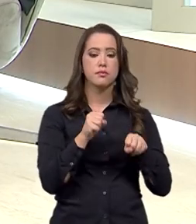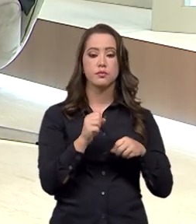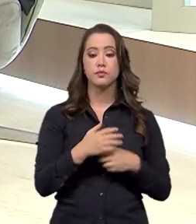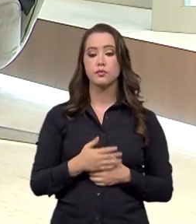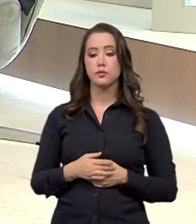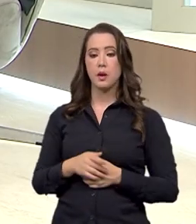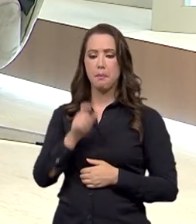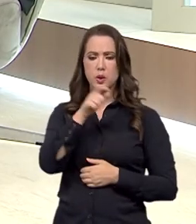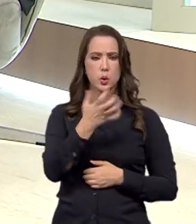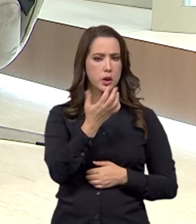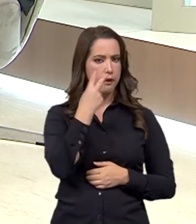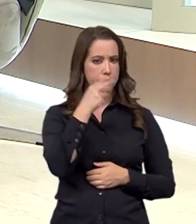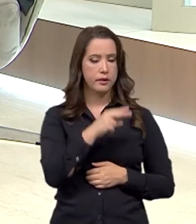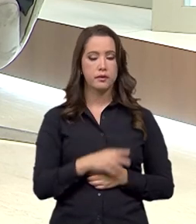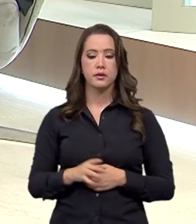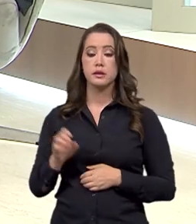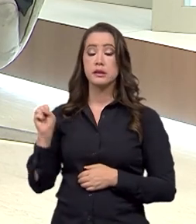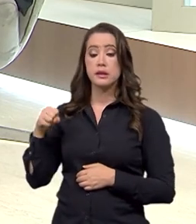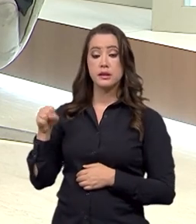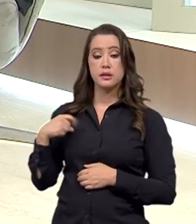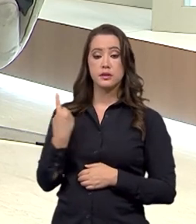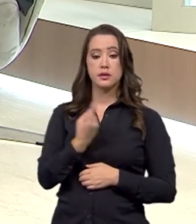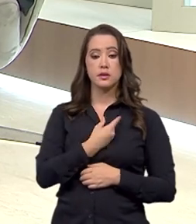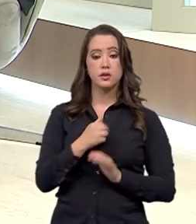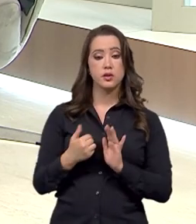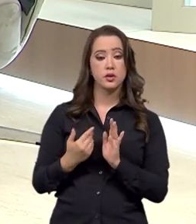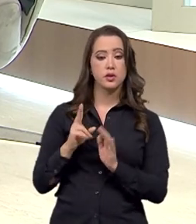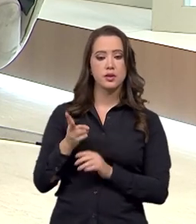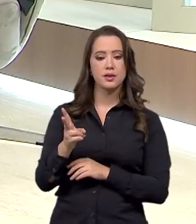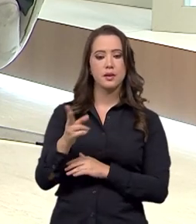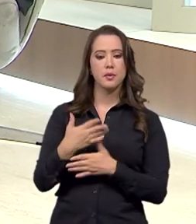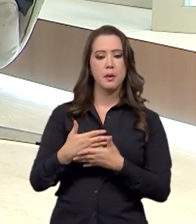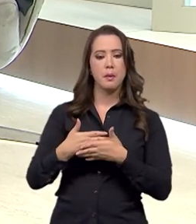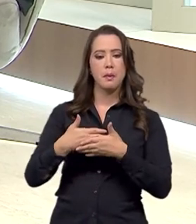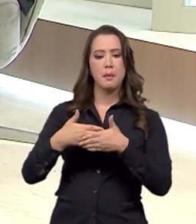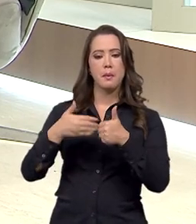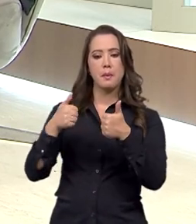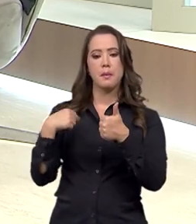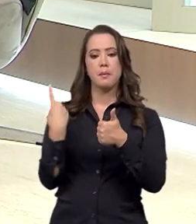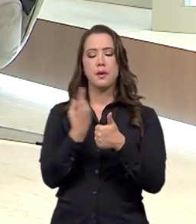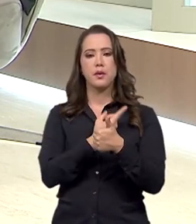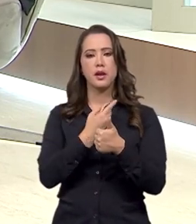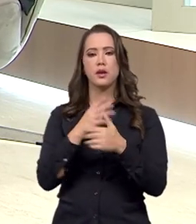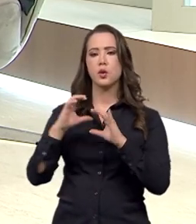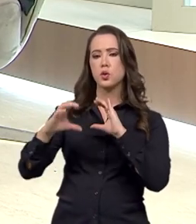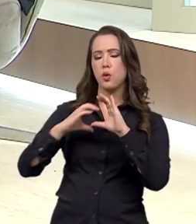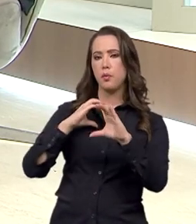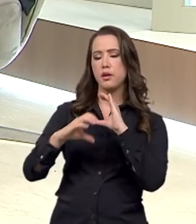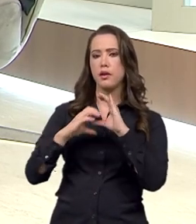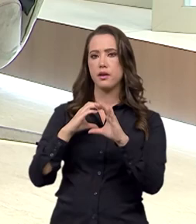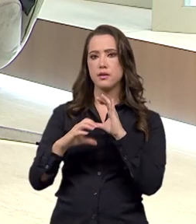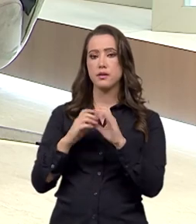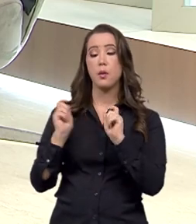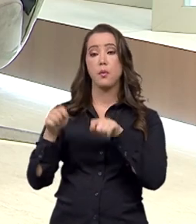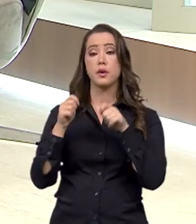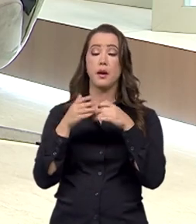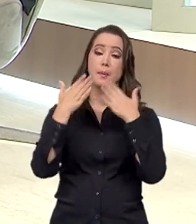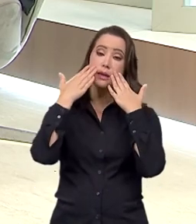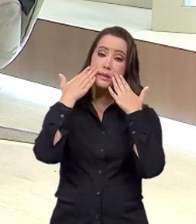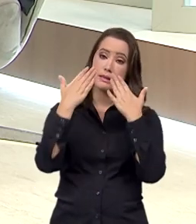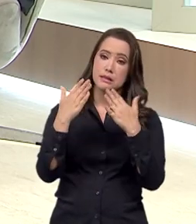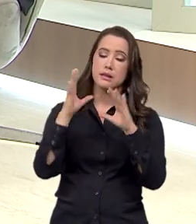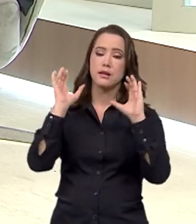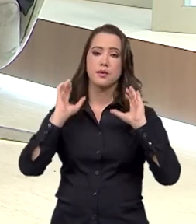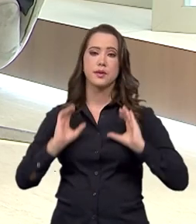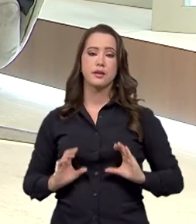pessoas, por quem se interessar. Sim, nós temos aprimorado cada vez mais nossa comunicação, para poder realmente prestar contas ao